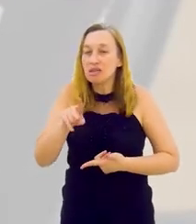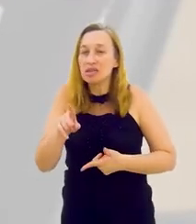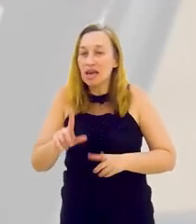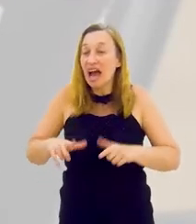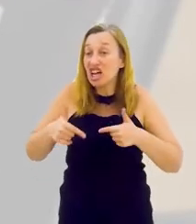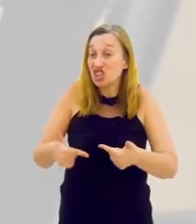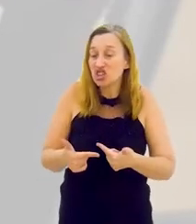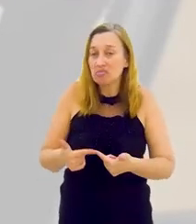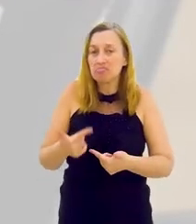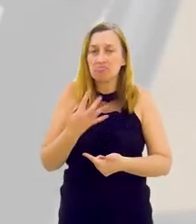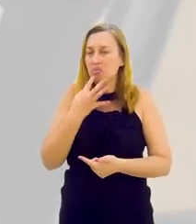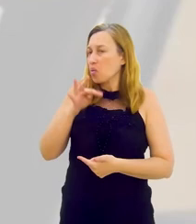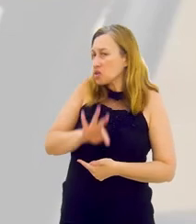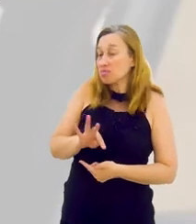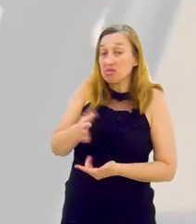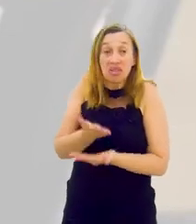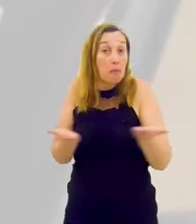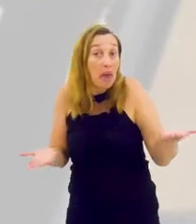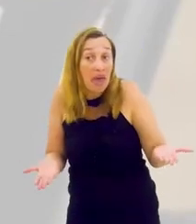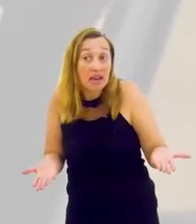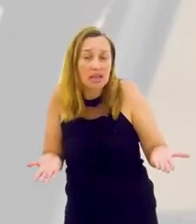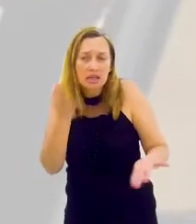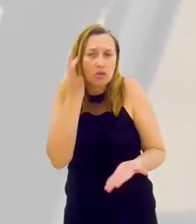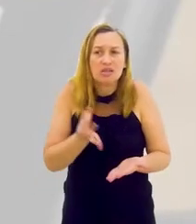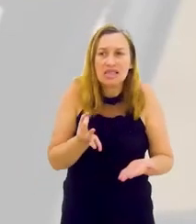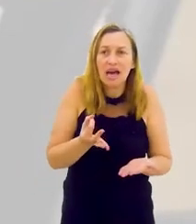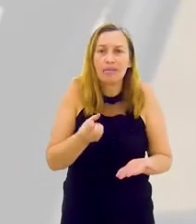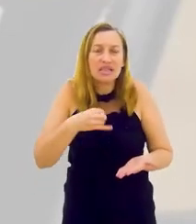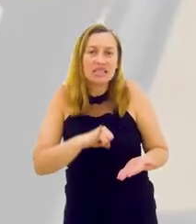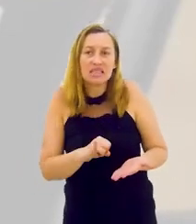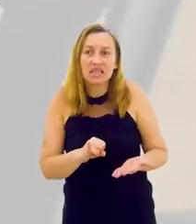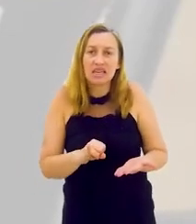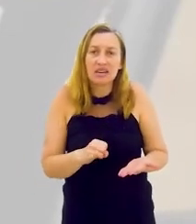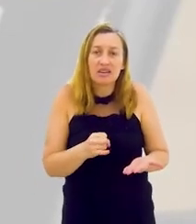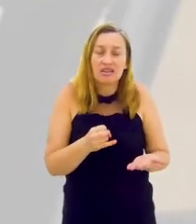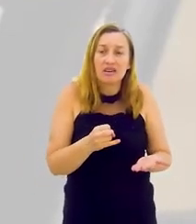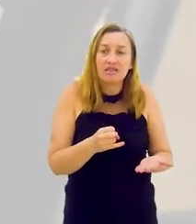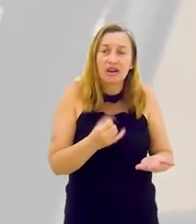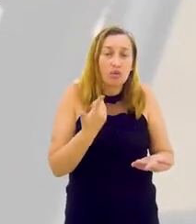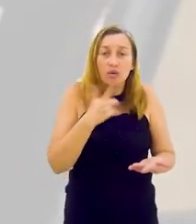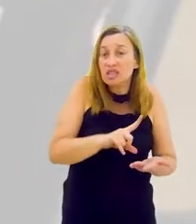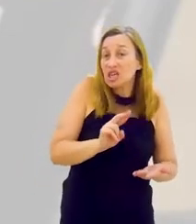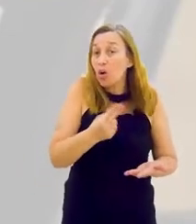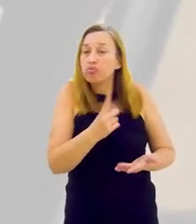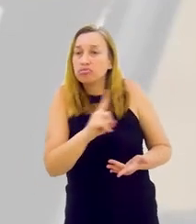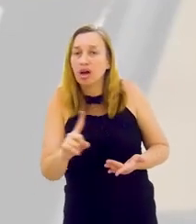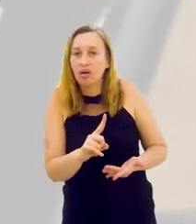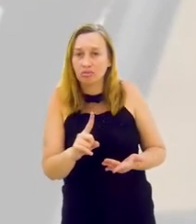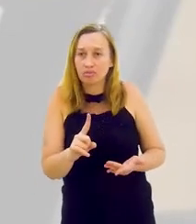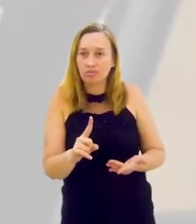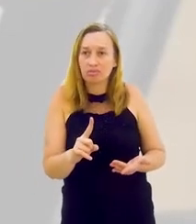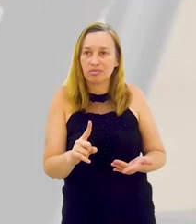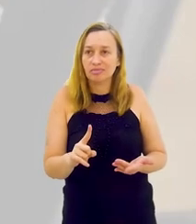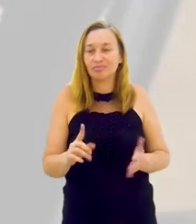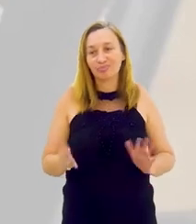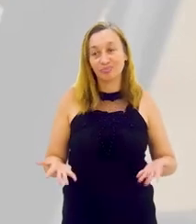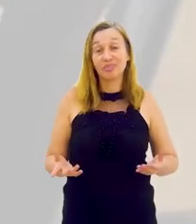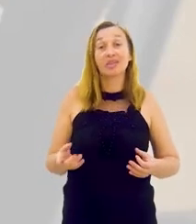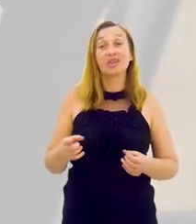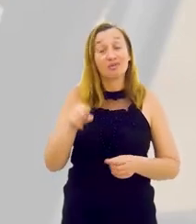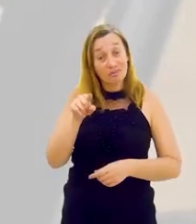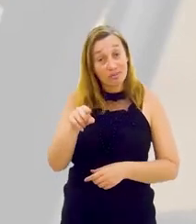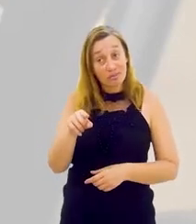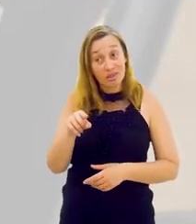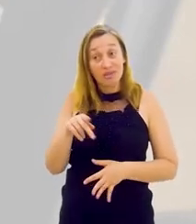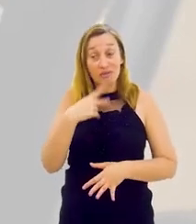conhecimento, se você tomar uma atitude sem conhecimento, você está perdido, você não sabe se tem um cachorro lá que vai te morder, alguma coisa